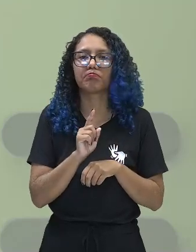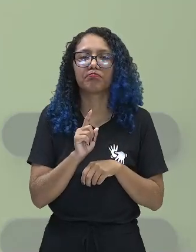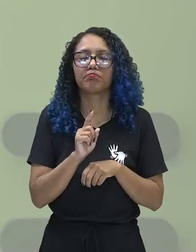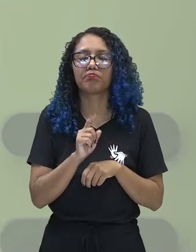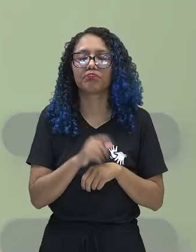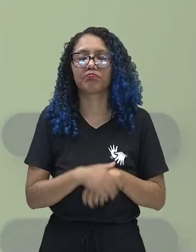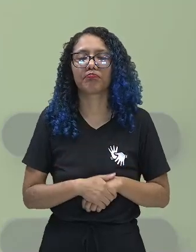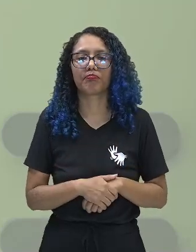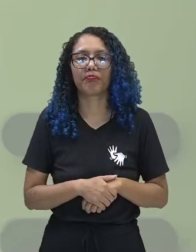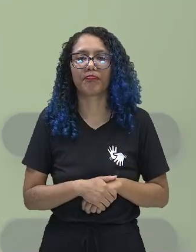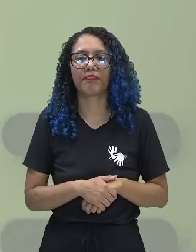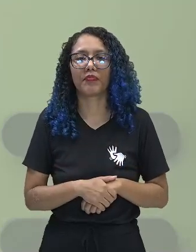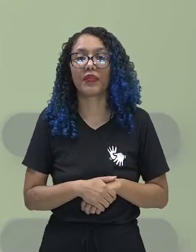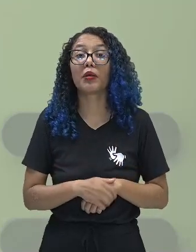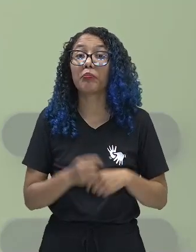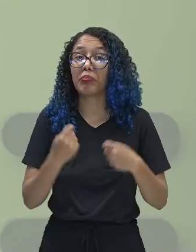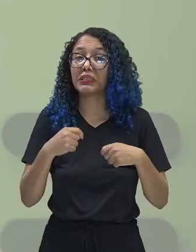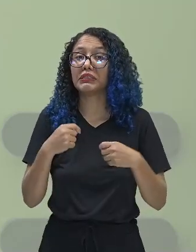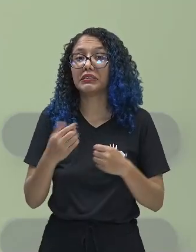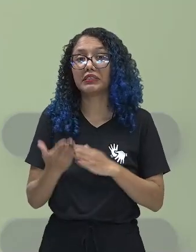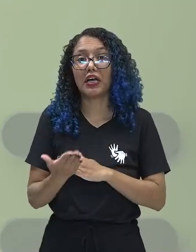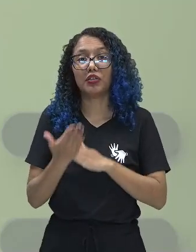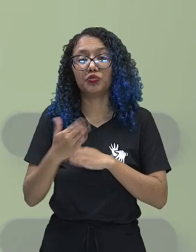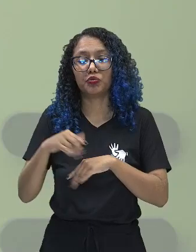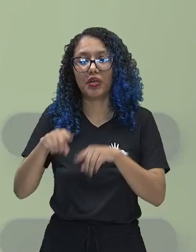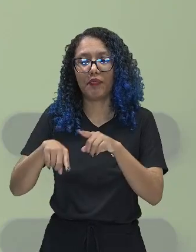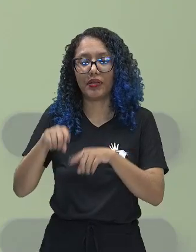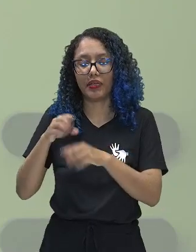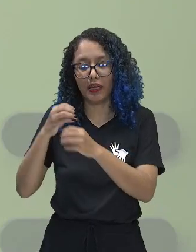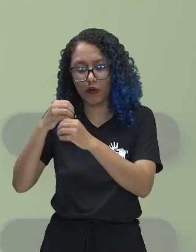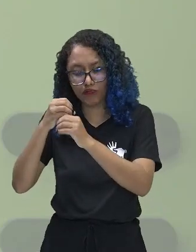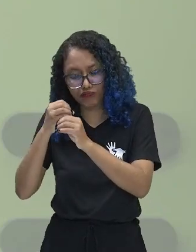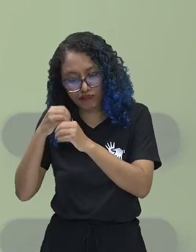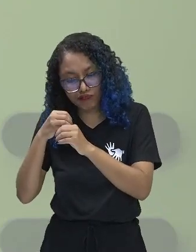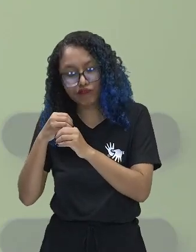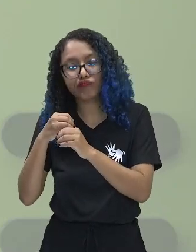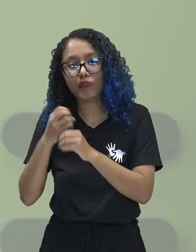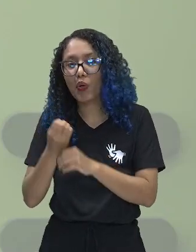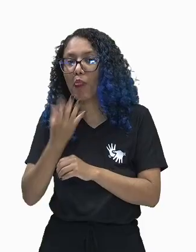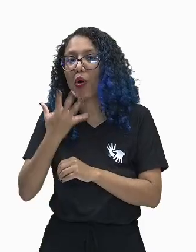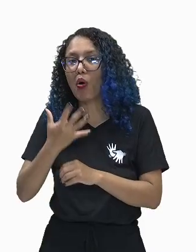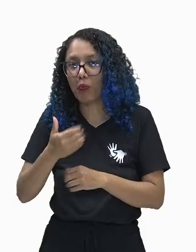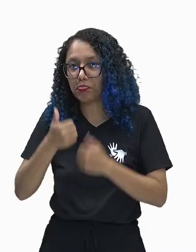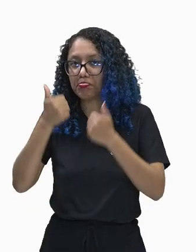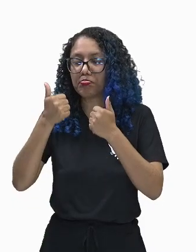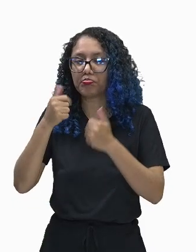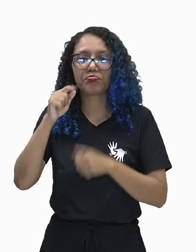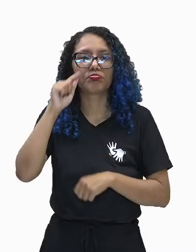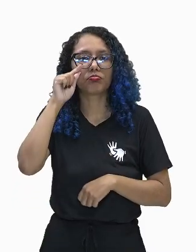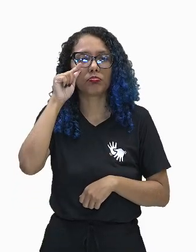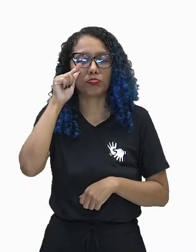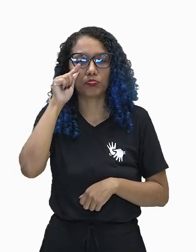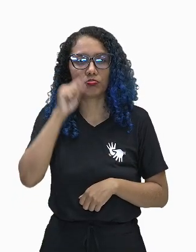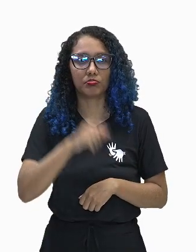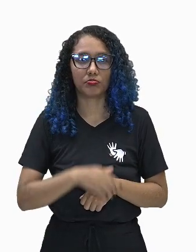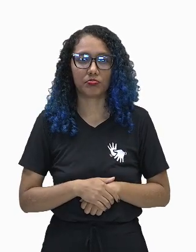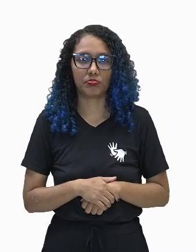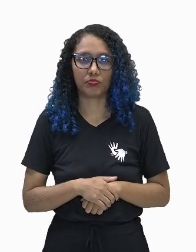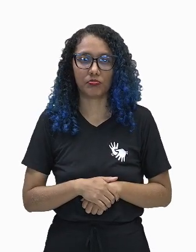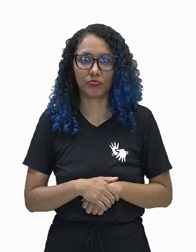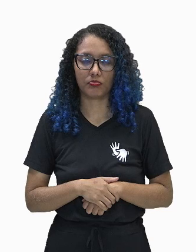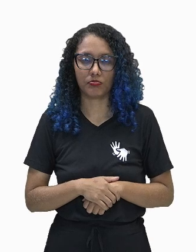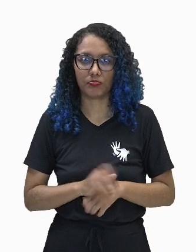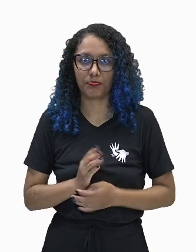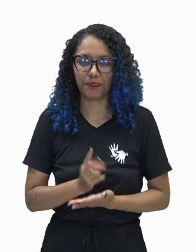humana normal, só com o uso de lentes com uma resolução muito alta. Vamos dar continuidade aí.